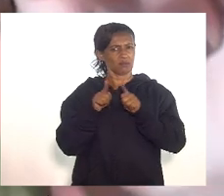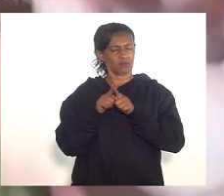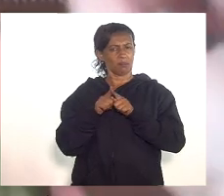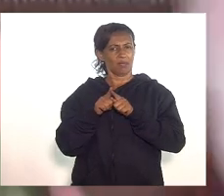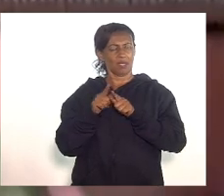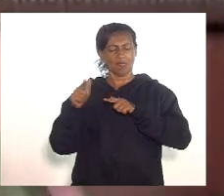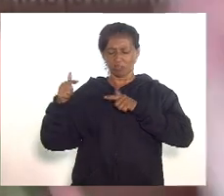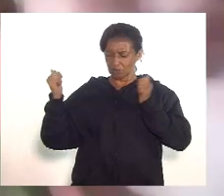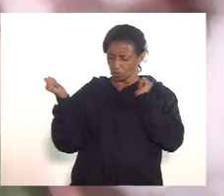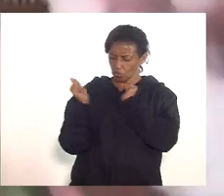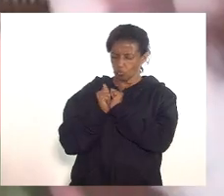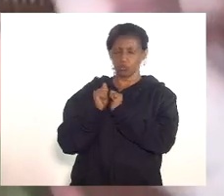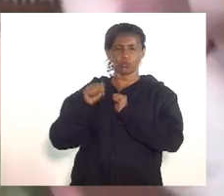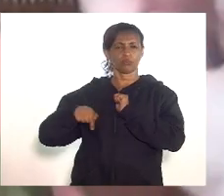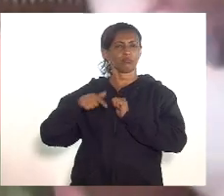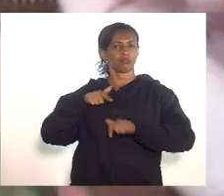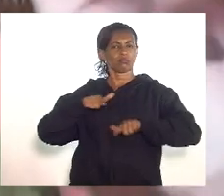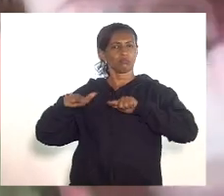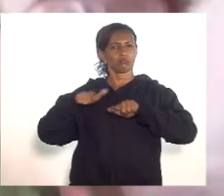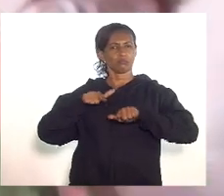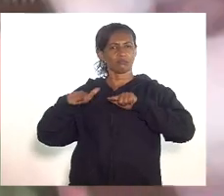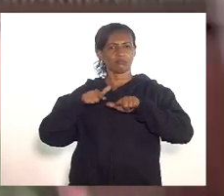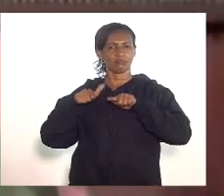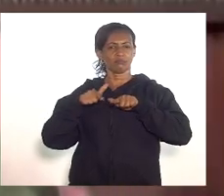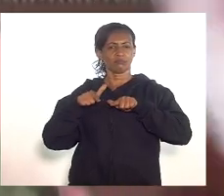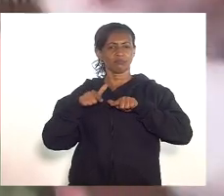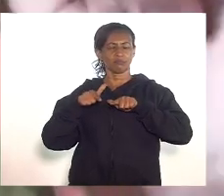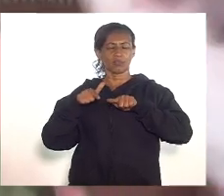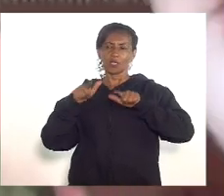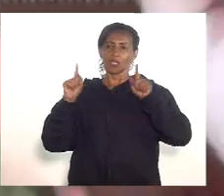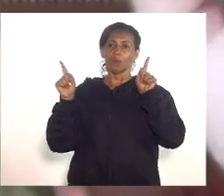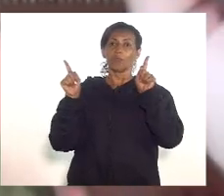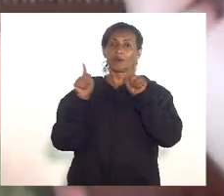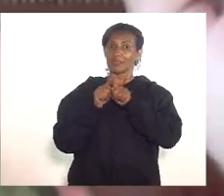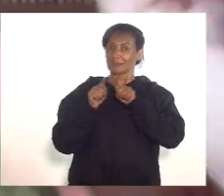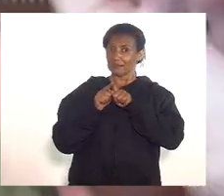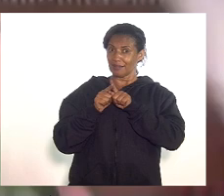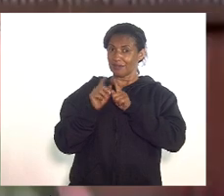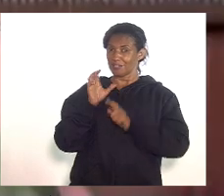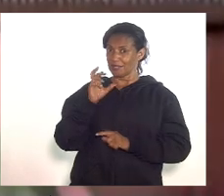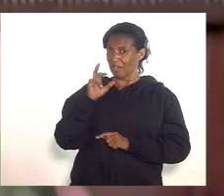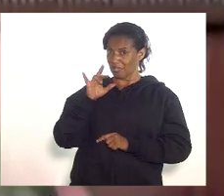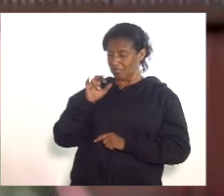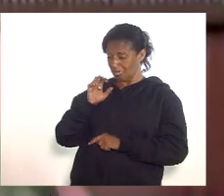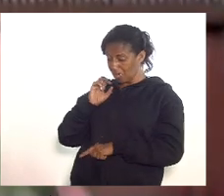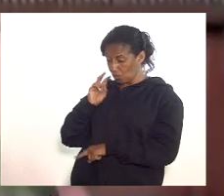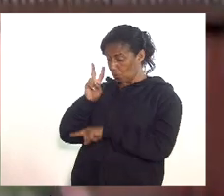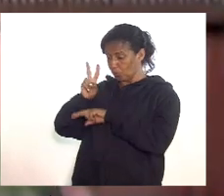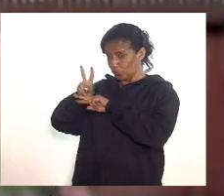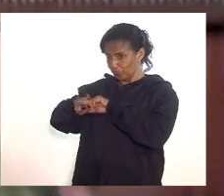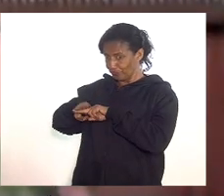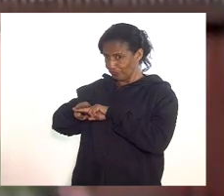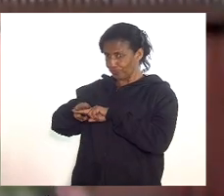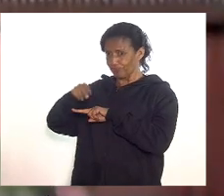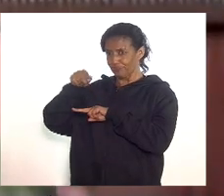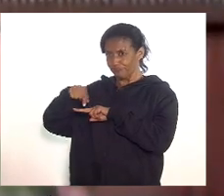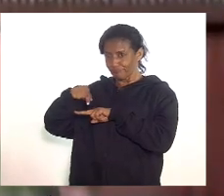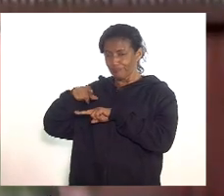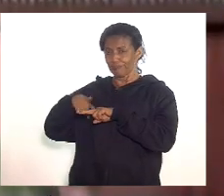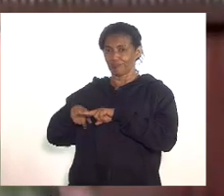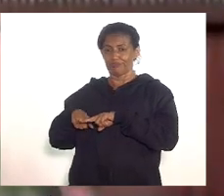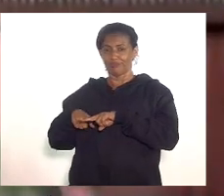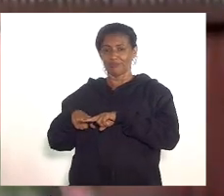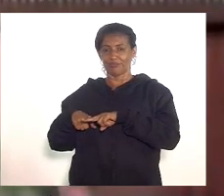de parlamentares nesse momento então para além de carcereiro é também diga-se de